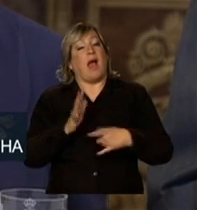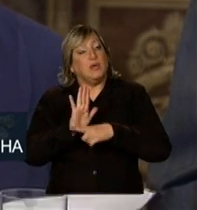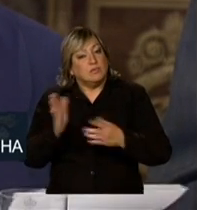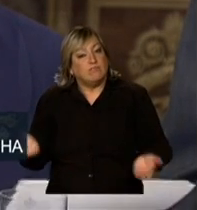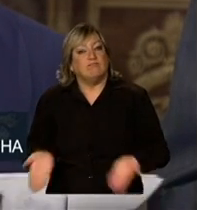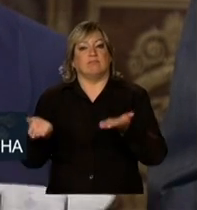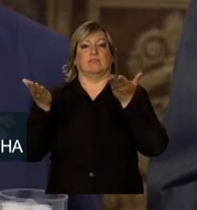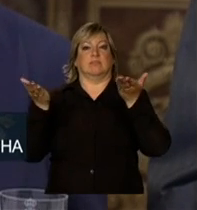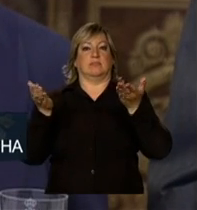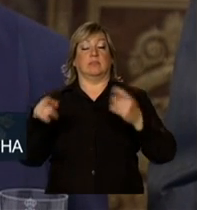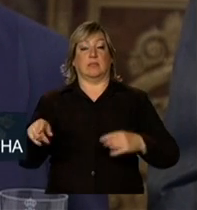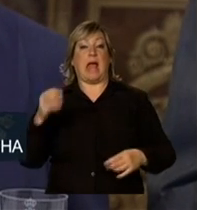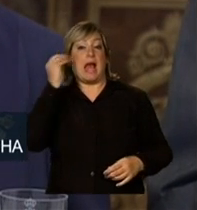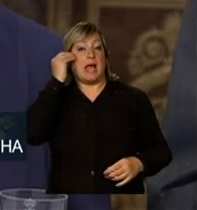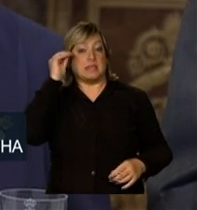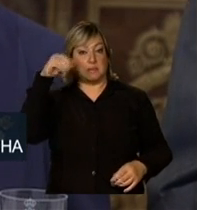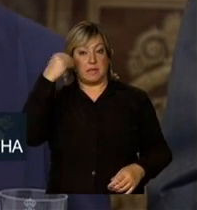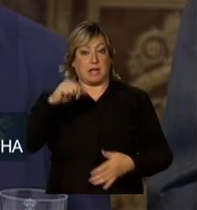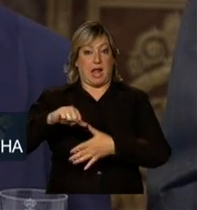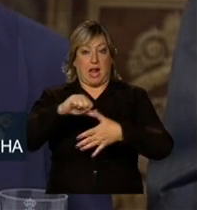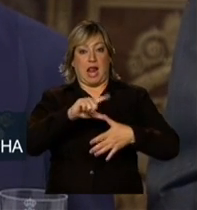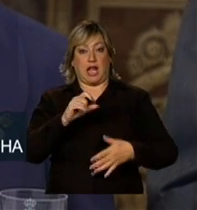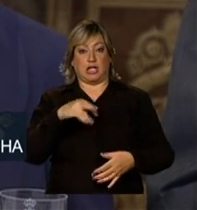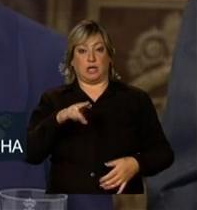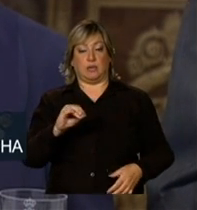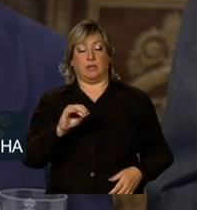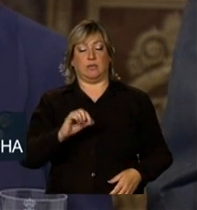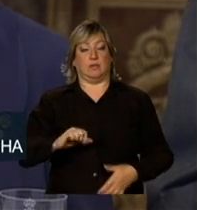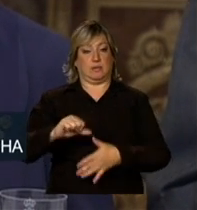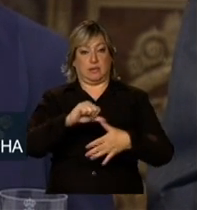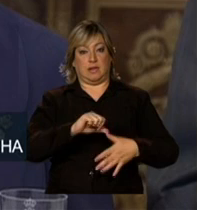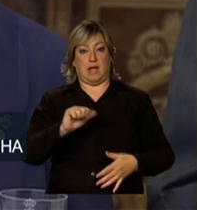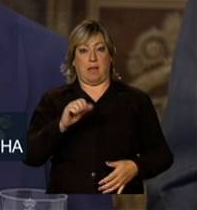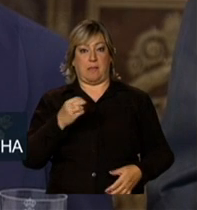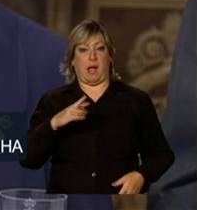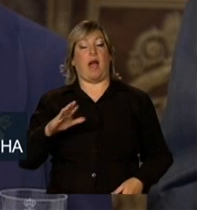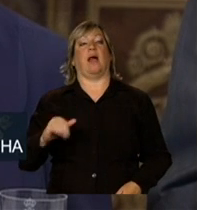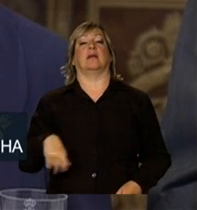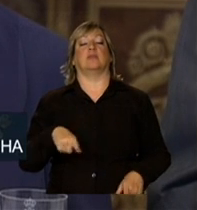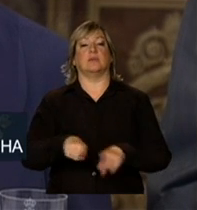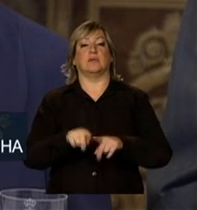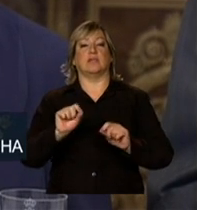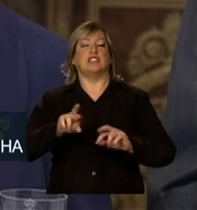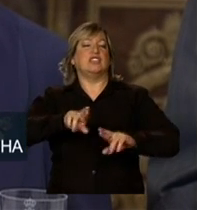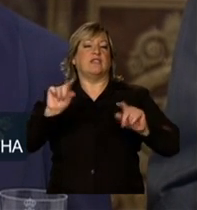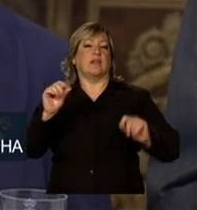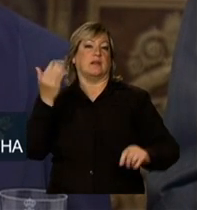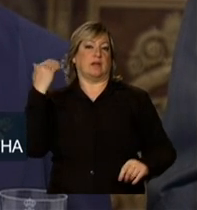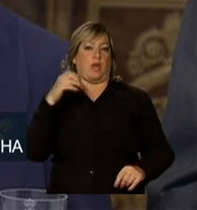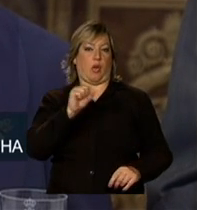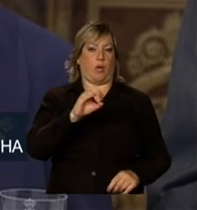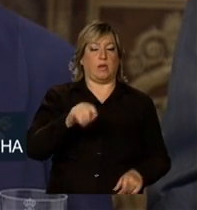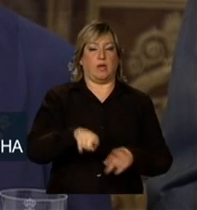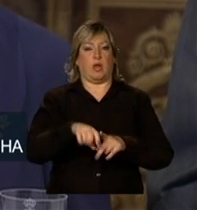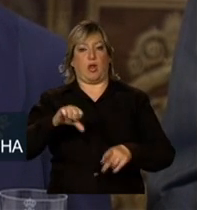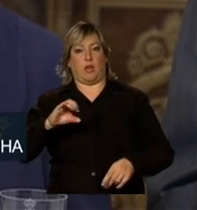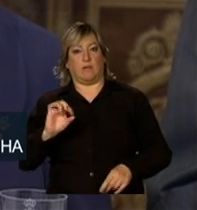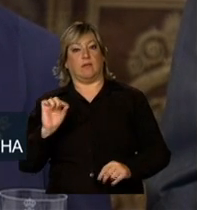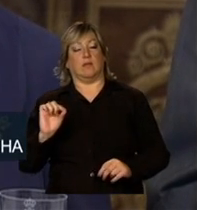experiência latino-americana da última década, muito distinta daquela dos anos 80 e 90,